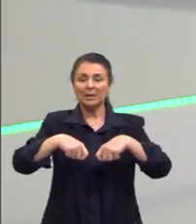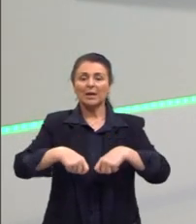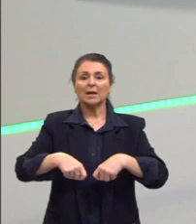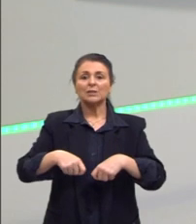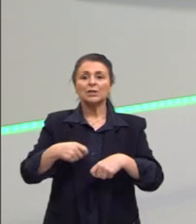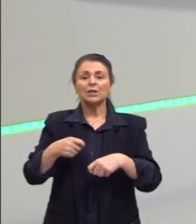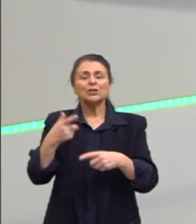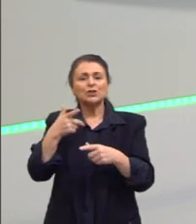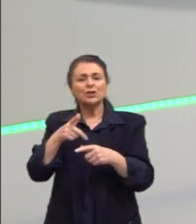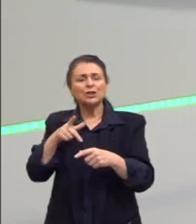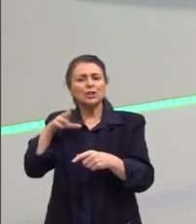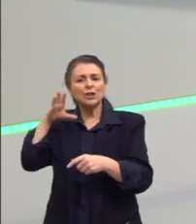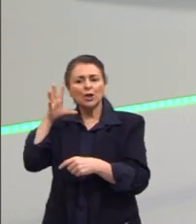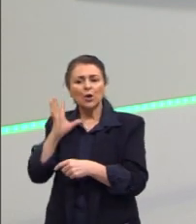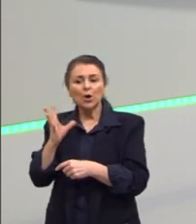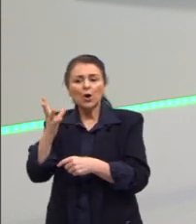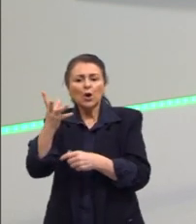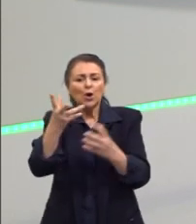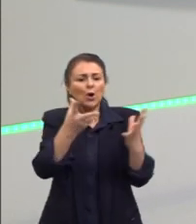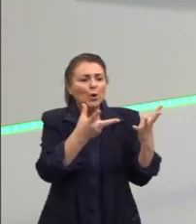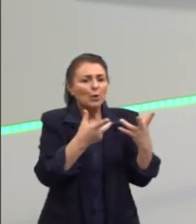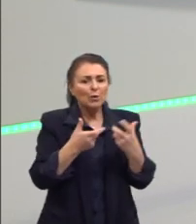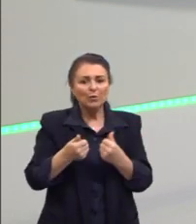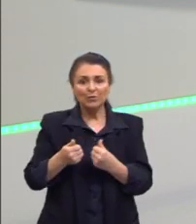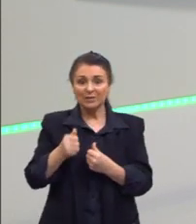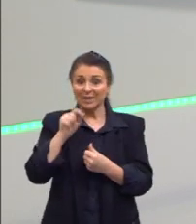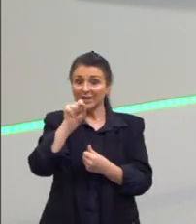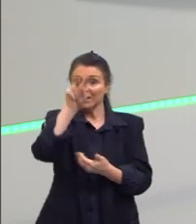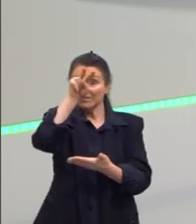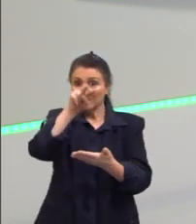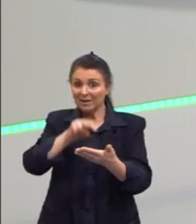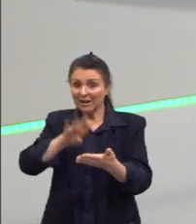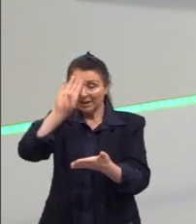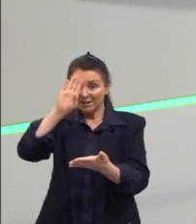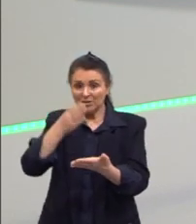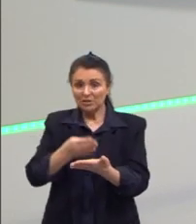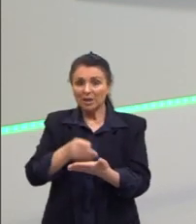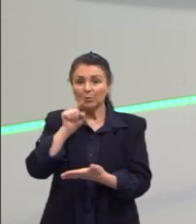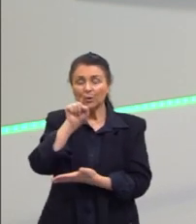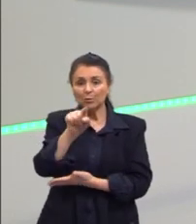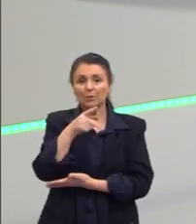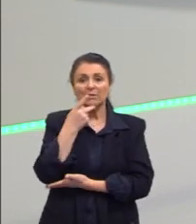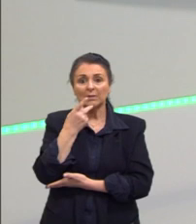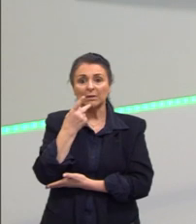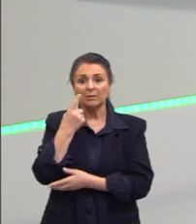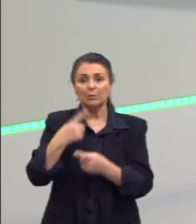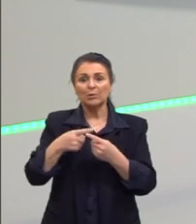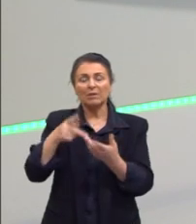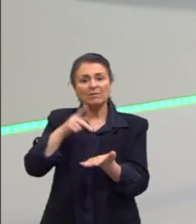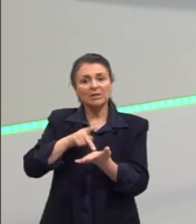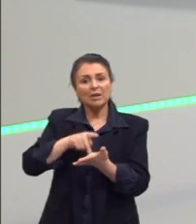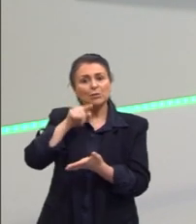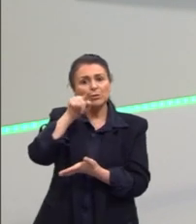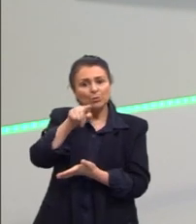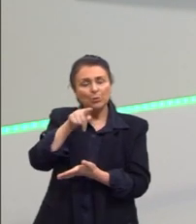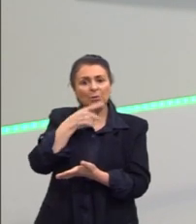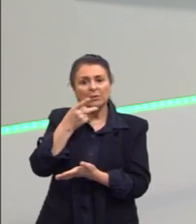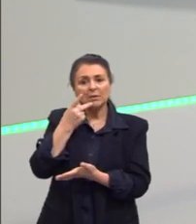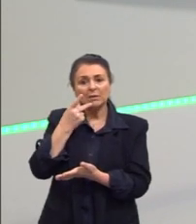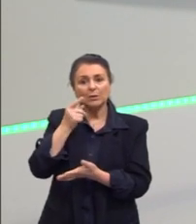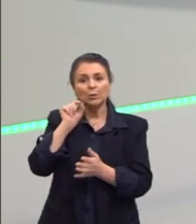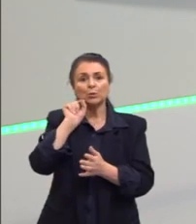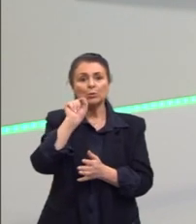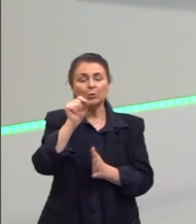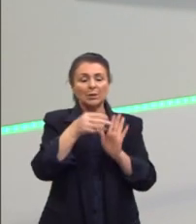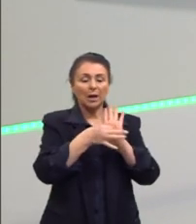persuadir o teu leitor a acreditar naquilo que tu está falando. Porque é verdade o tu está falando. Tu está argumentando em